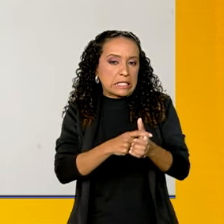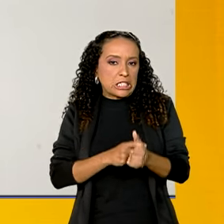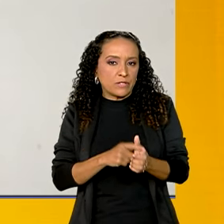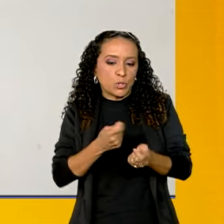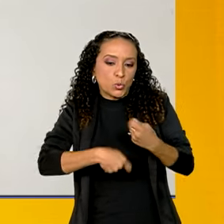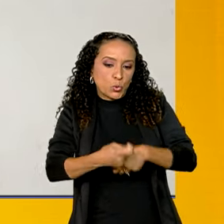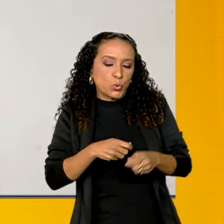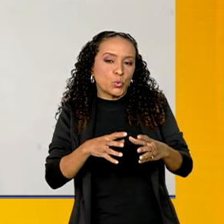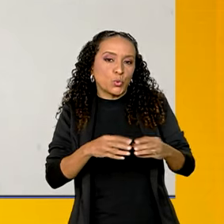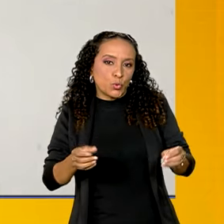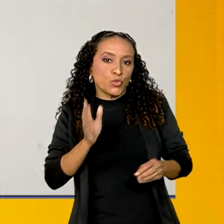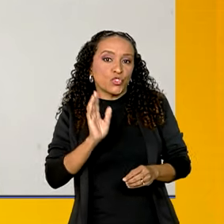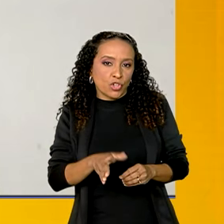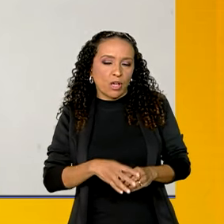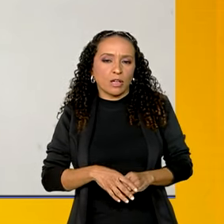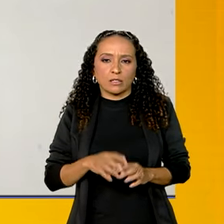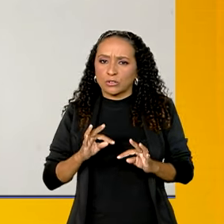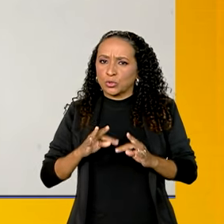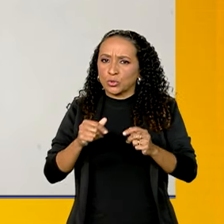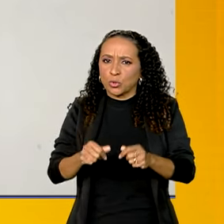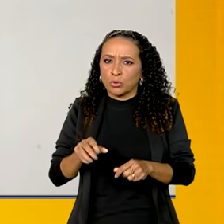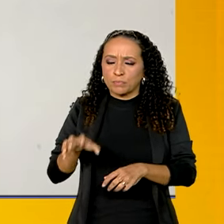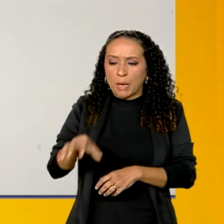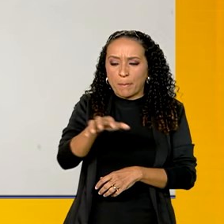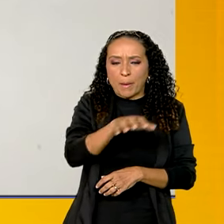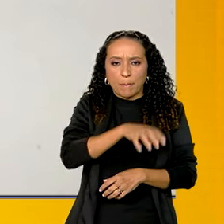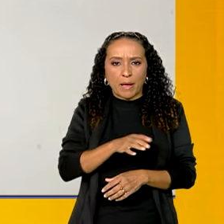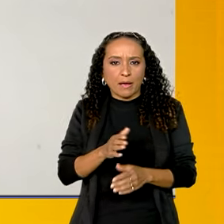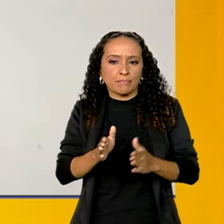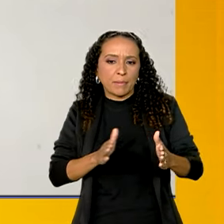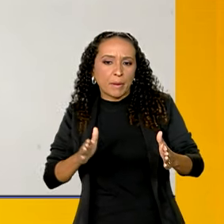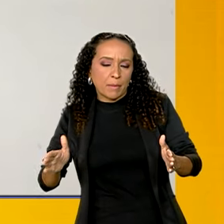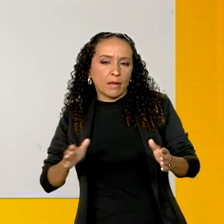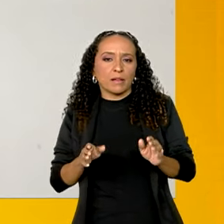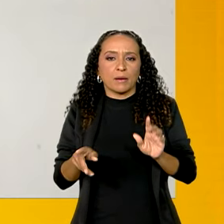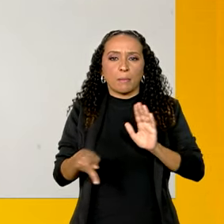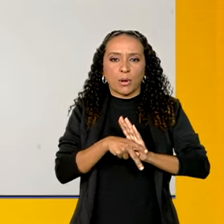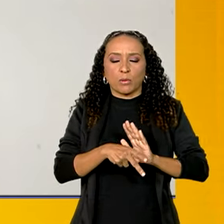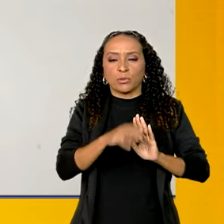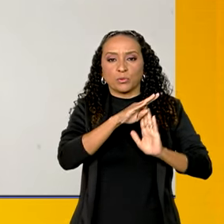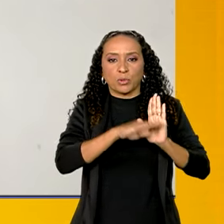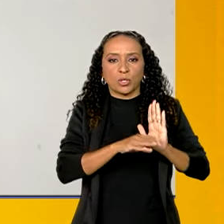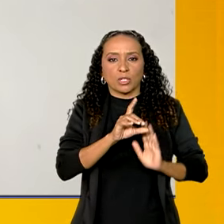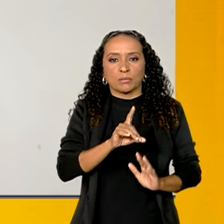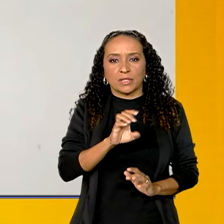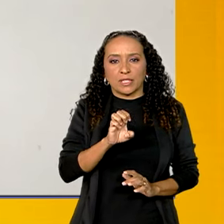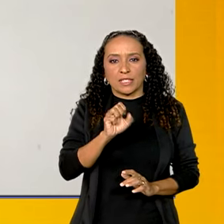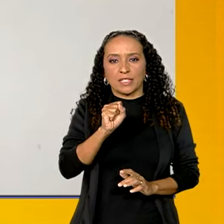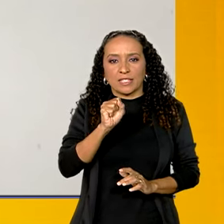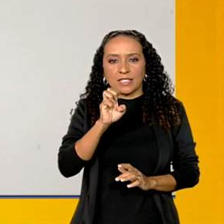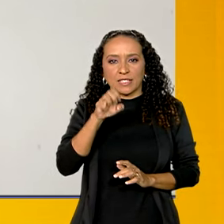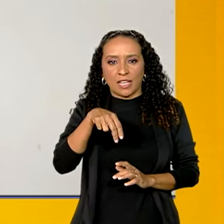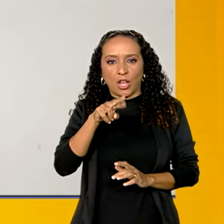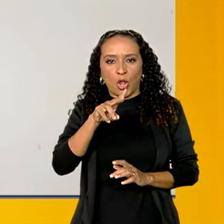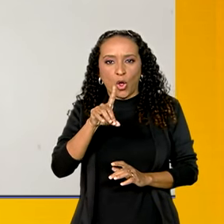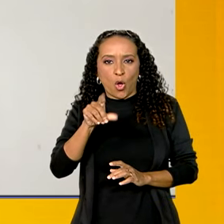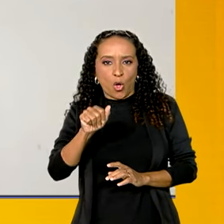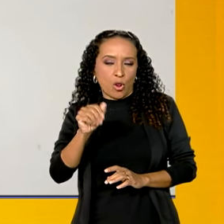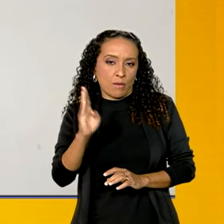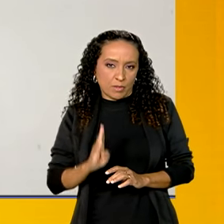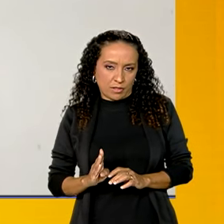renegociadas em todas as faixas do desenrola. Então, a gente está falando de um valor que